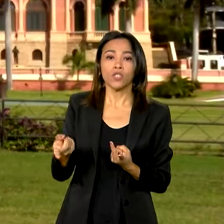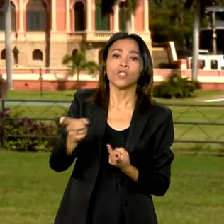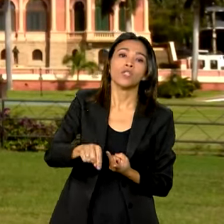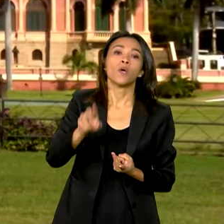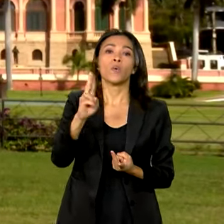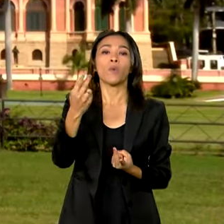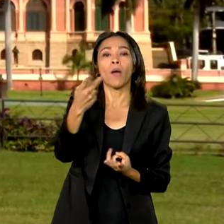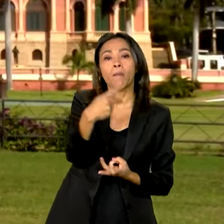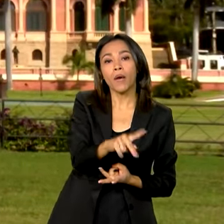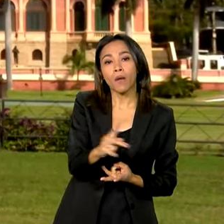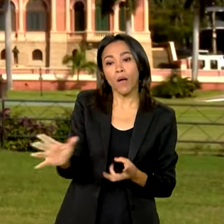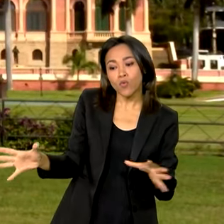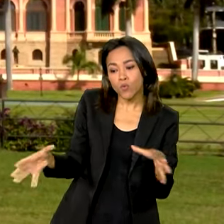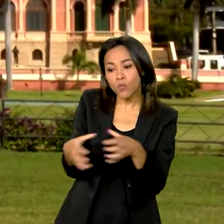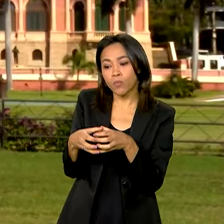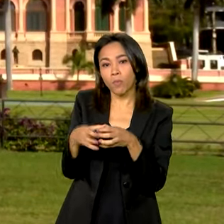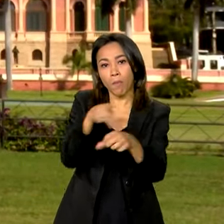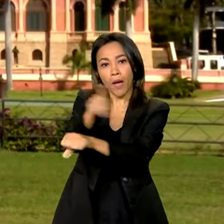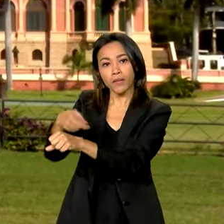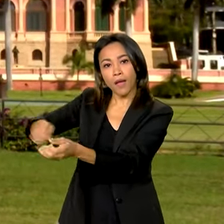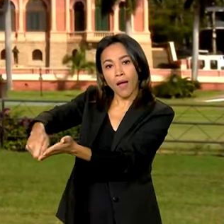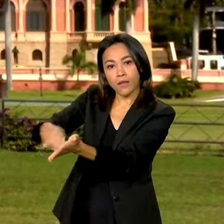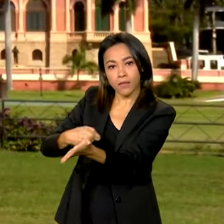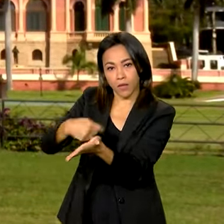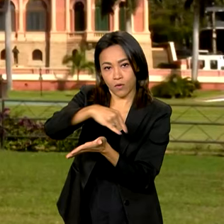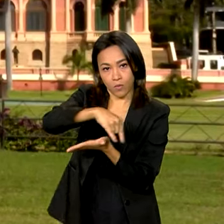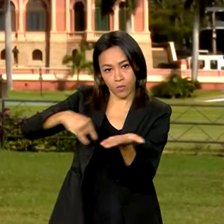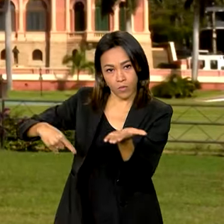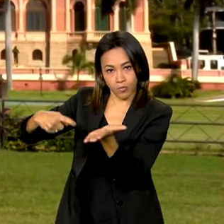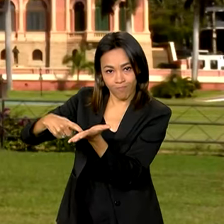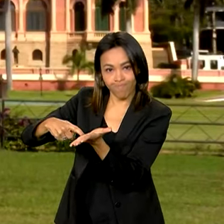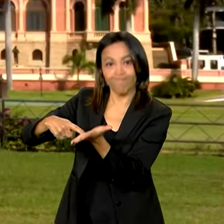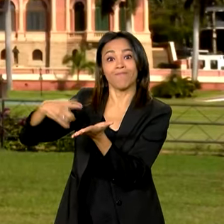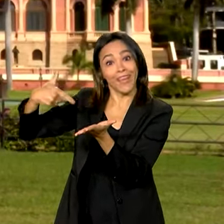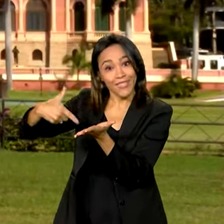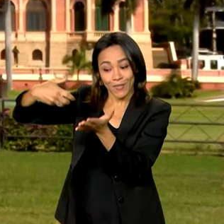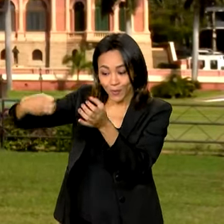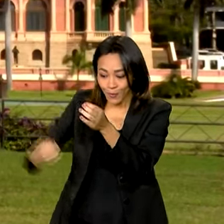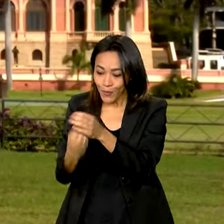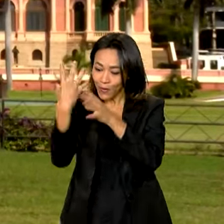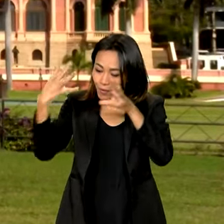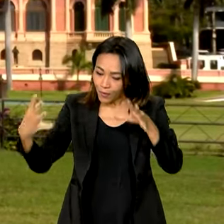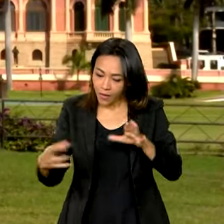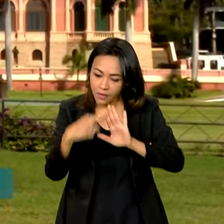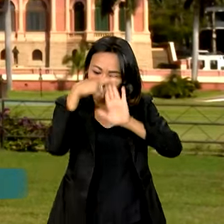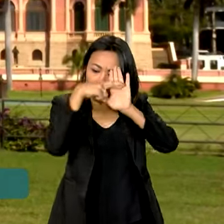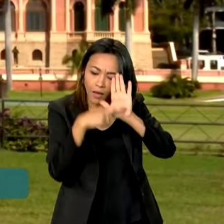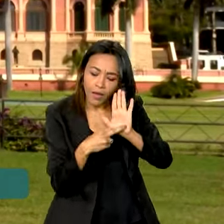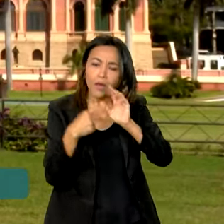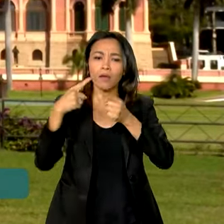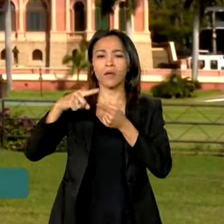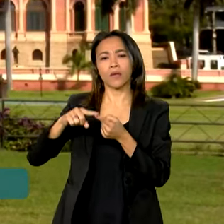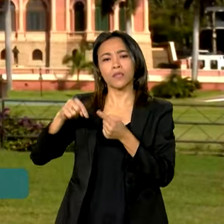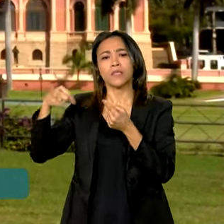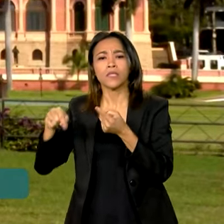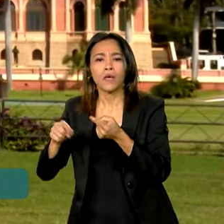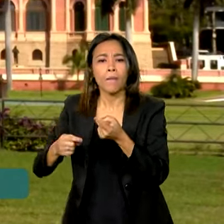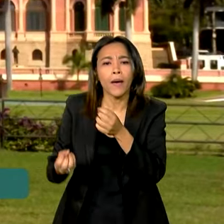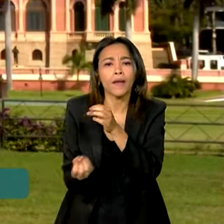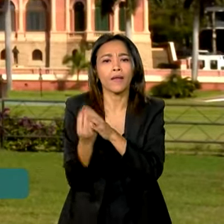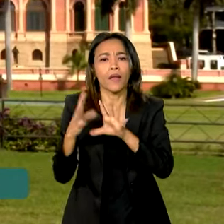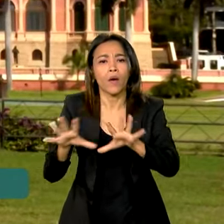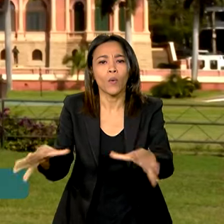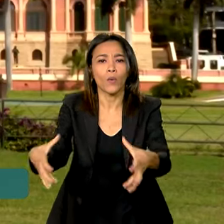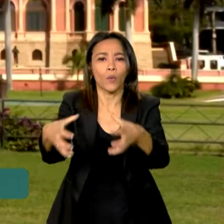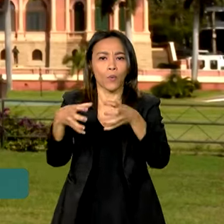Paraguai assinaram o Tratado de Assunção. Assim, nasceram as regras e as condições para a criação do